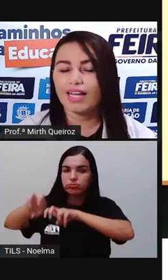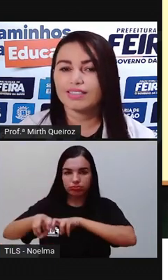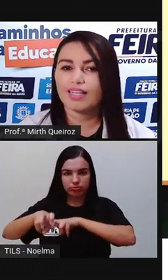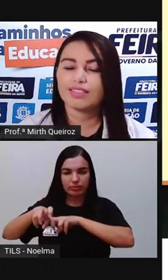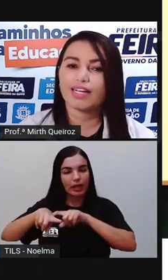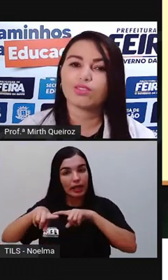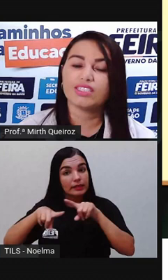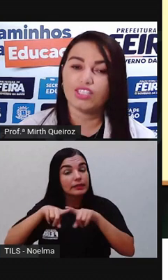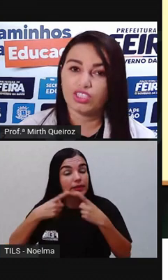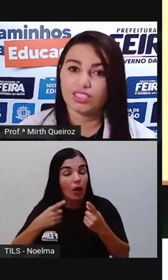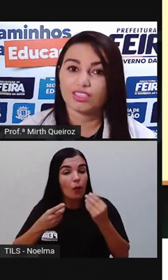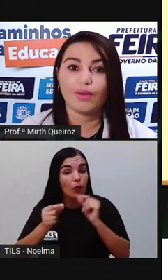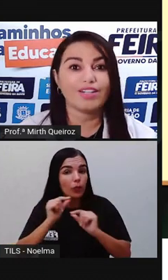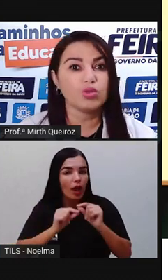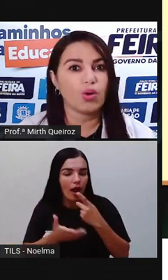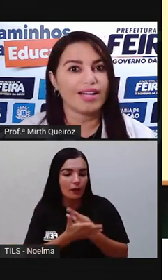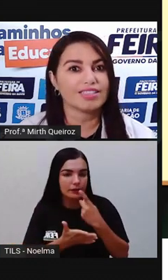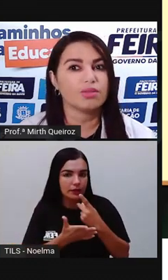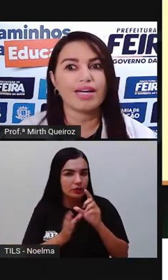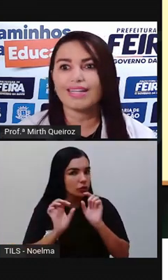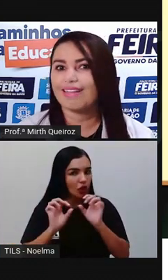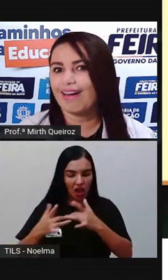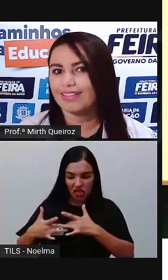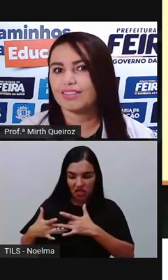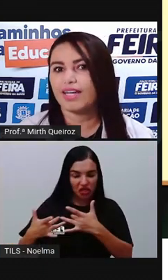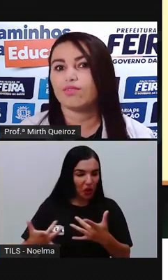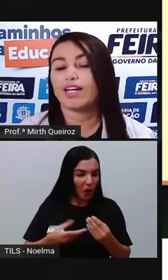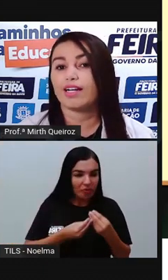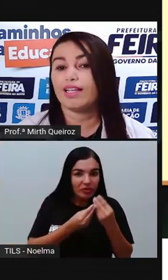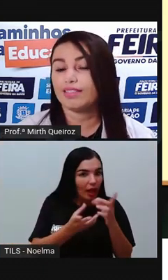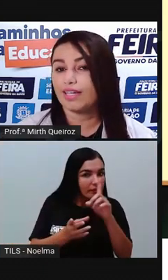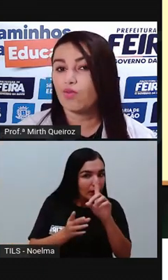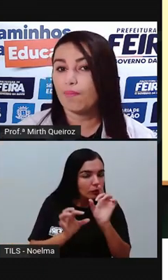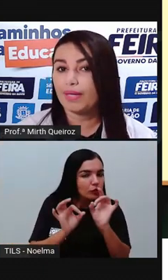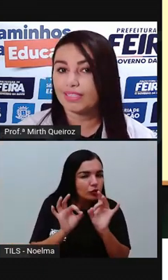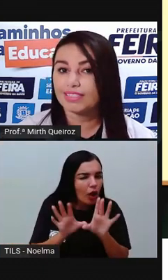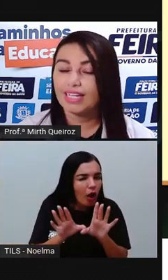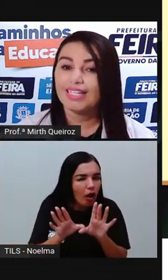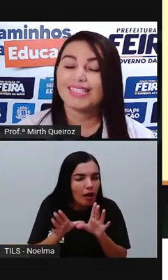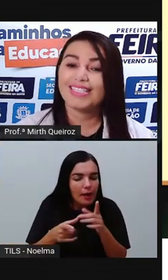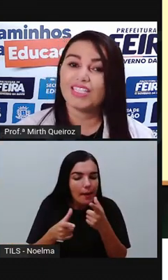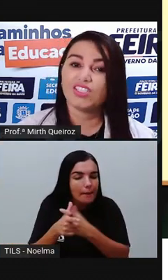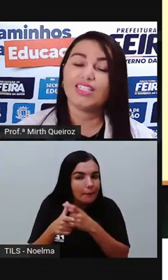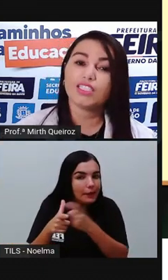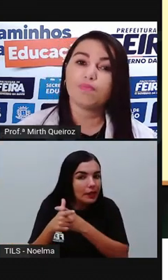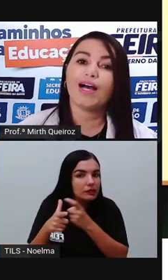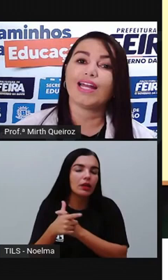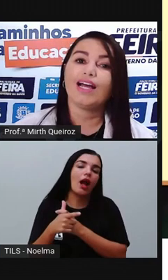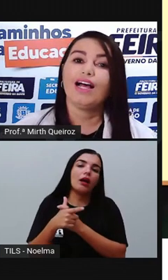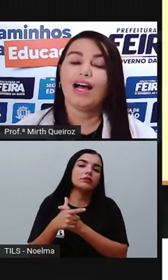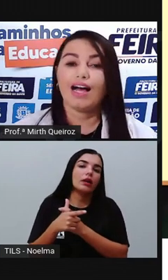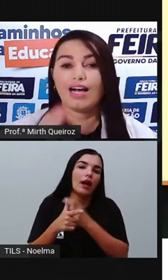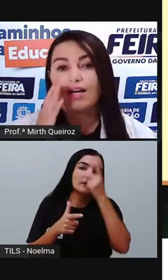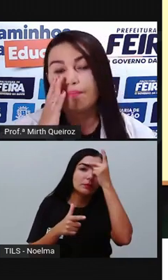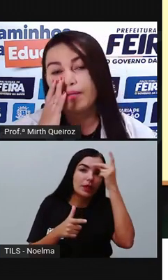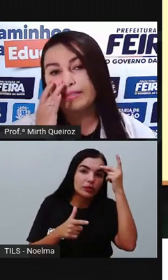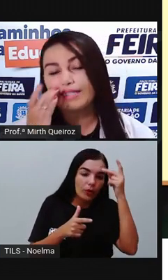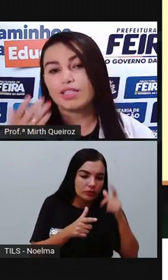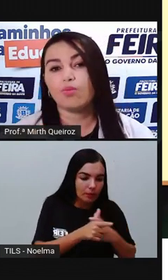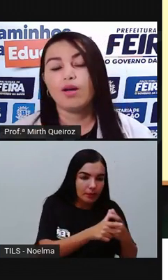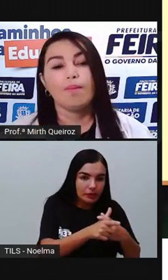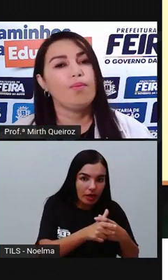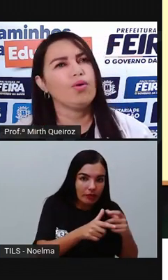essas terras, elas eram cedidas, não eram doadas, não eram dadas, certo? Elas eram apenas cedidas para a